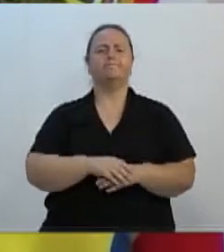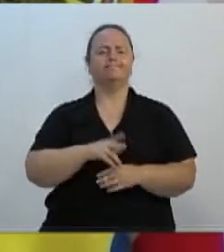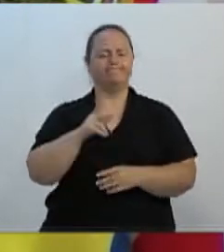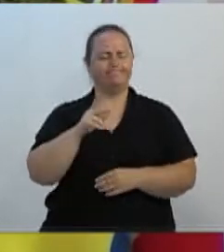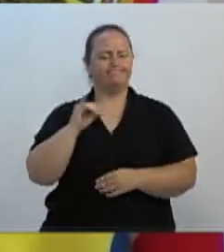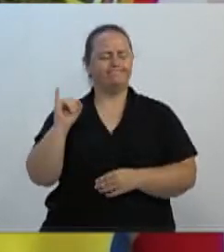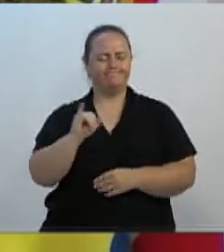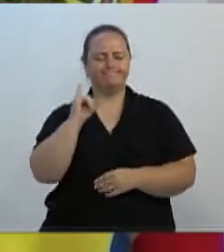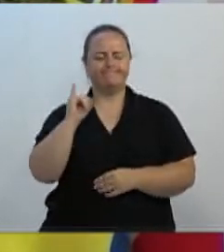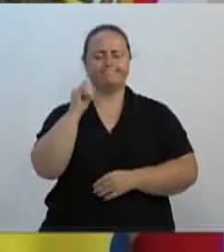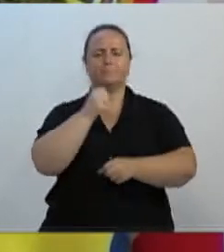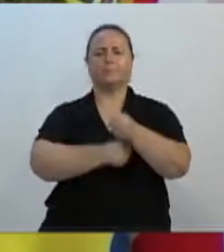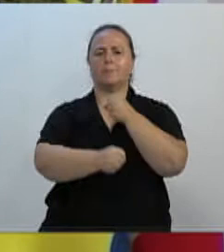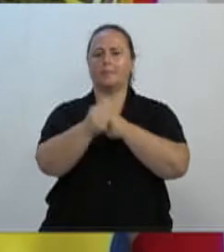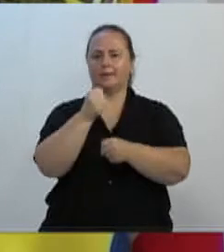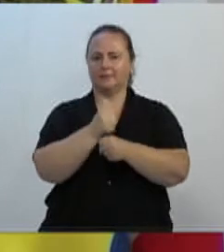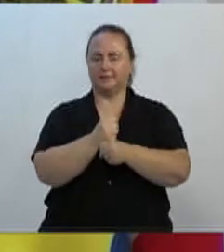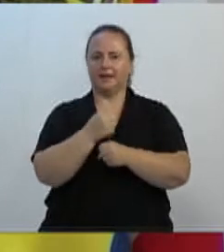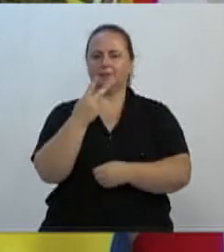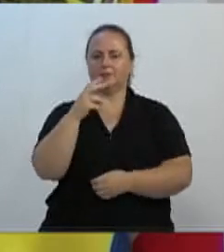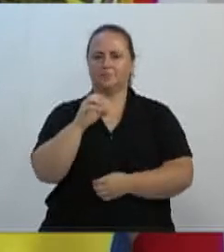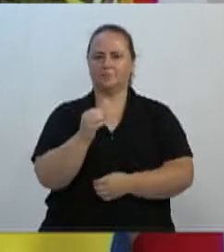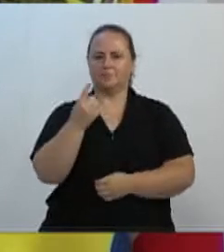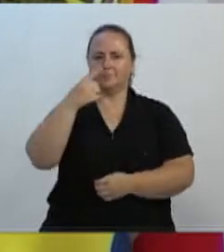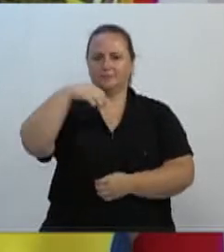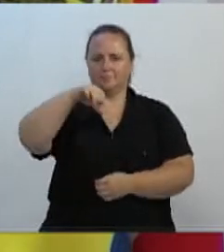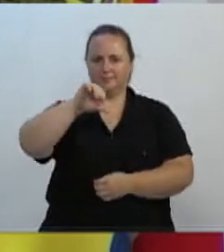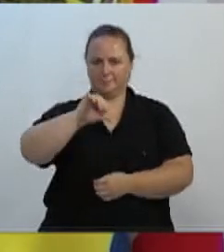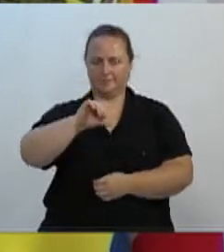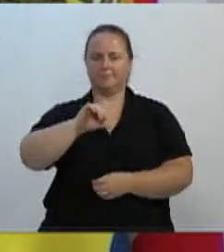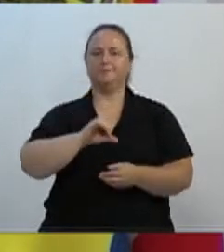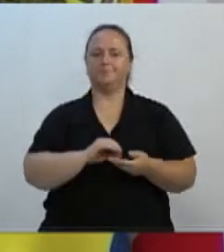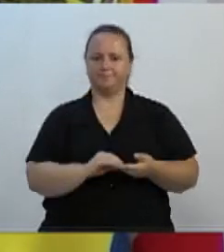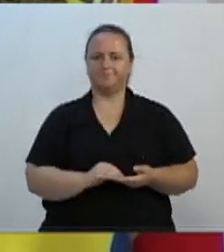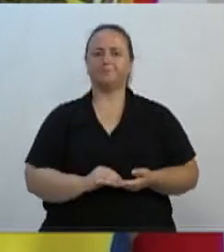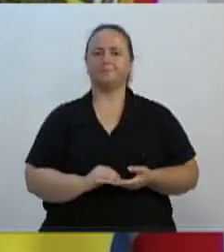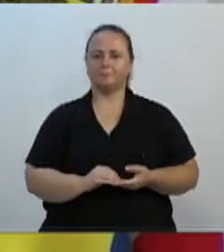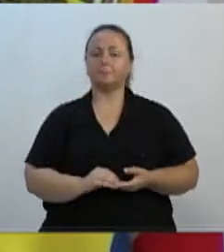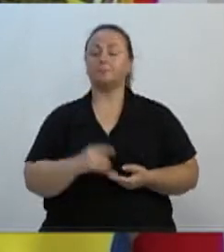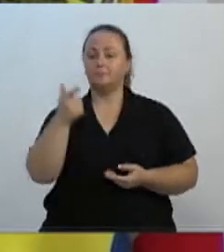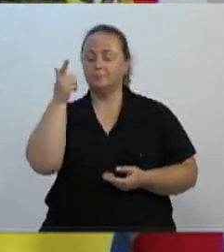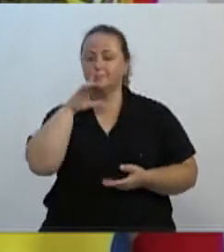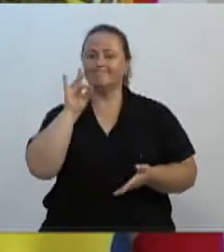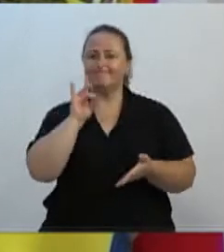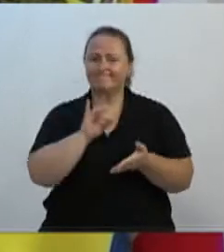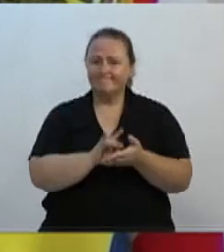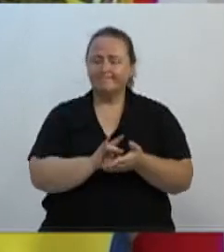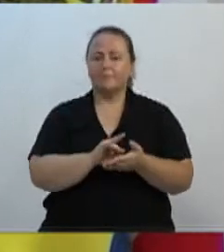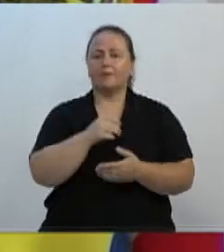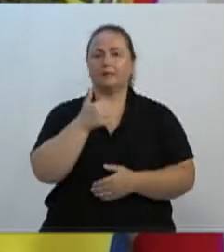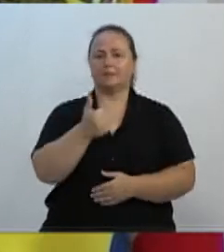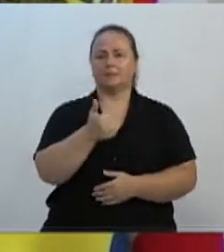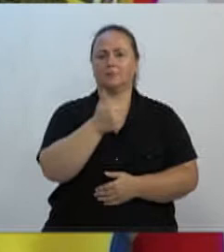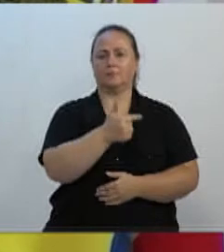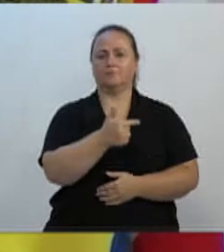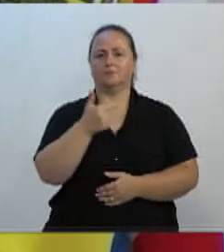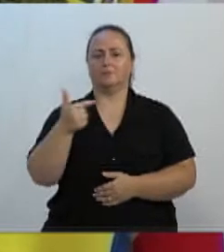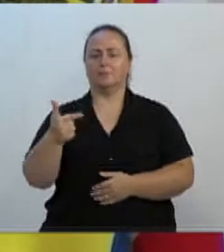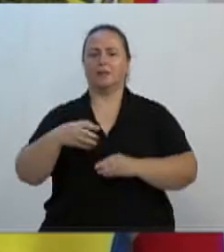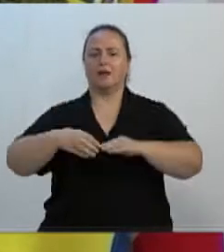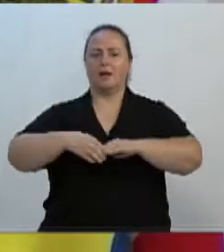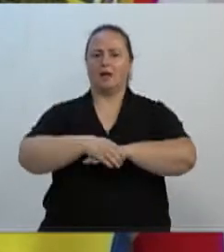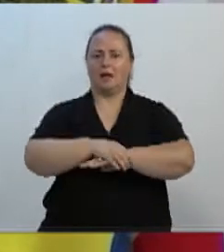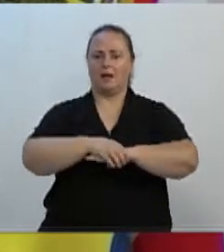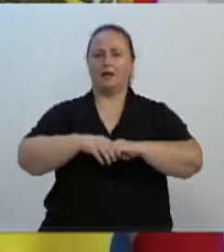passado, no ano 2019, a doação, presidente, de 122 pares de calçados para um